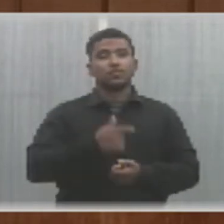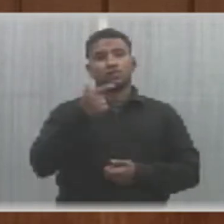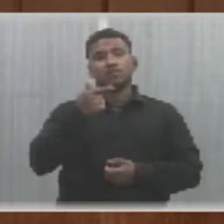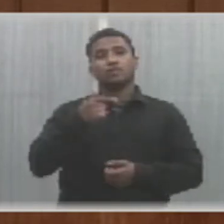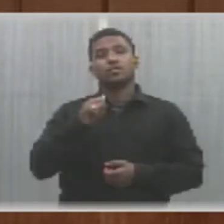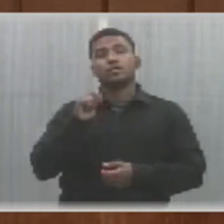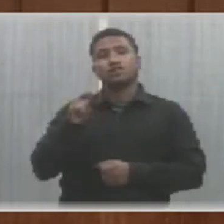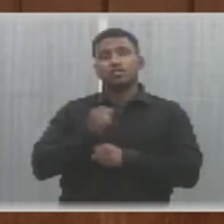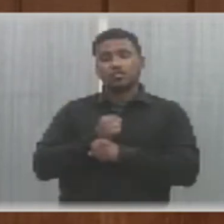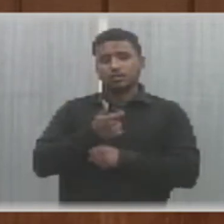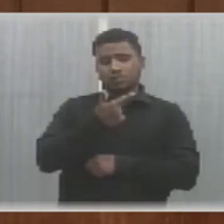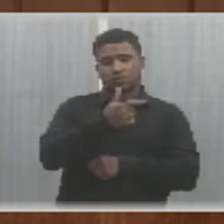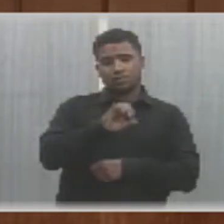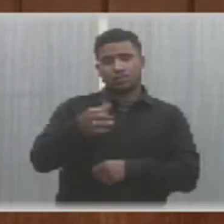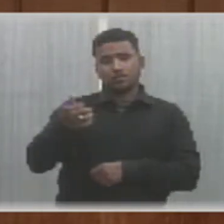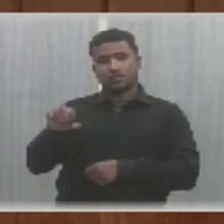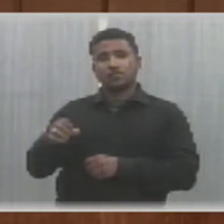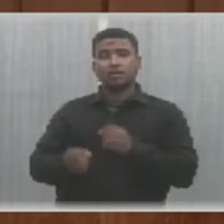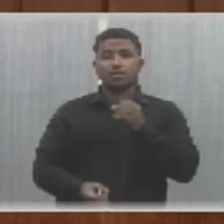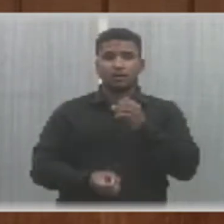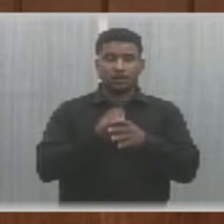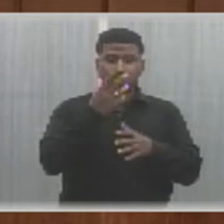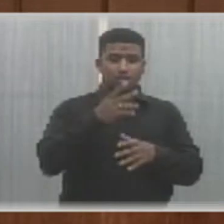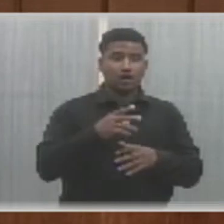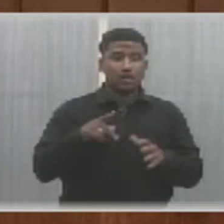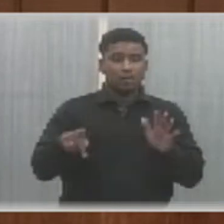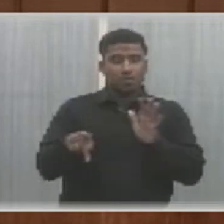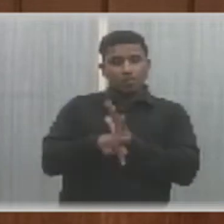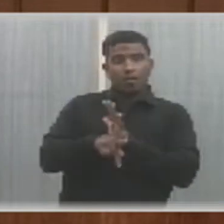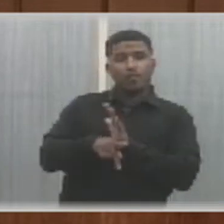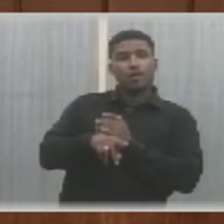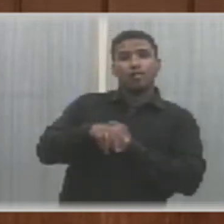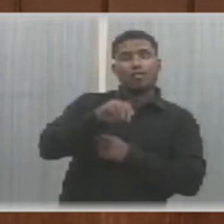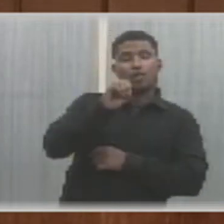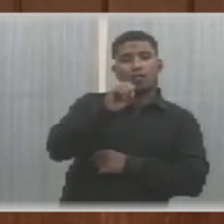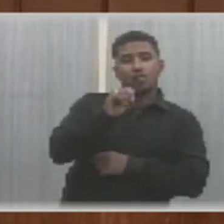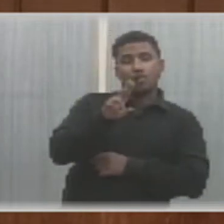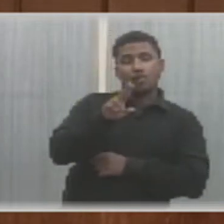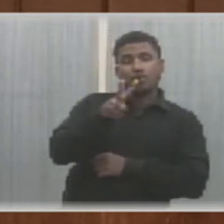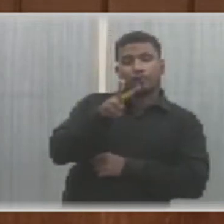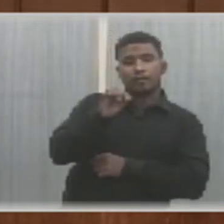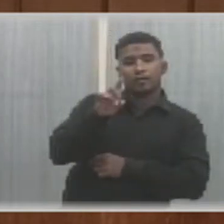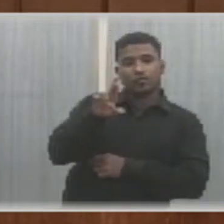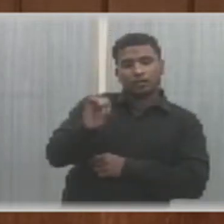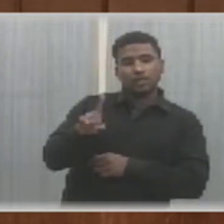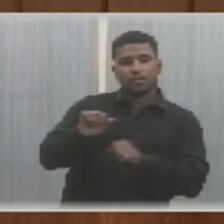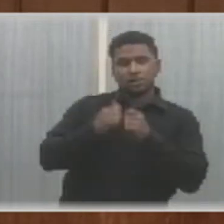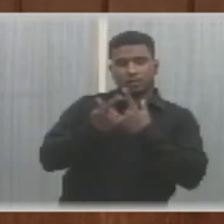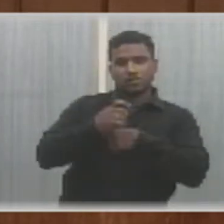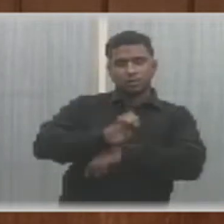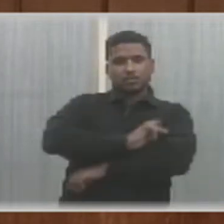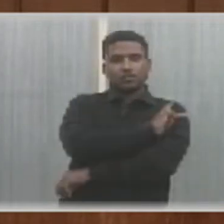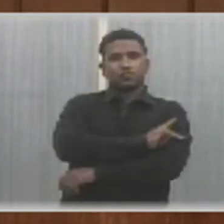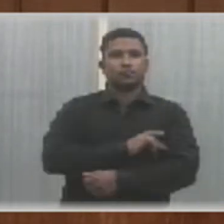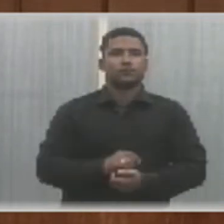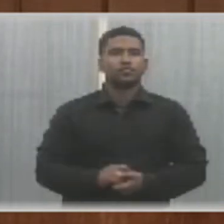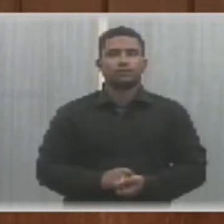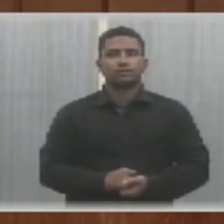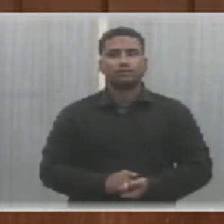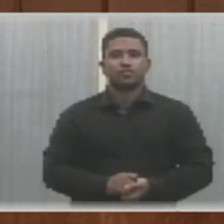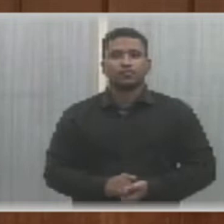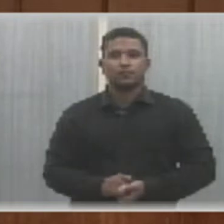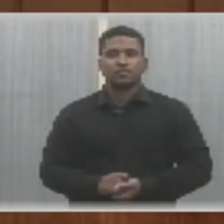abril de 2019, que cria a ouvidoria parlamentar da Assembleia Legislativa do Estado do Piauí. Aprovados em primeira discussão e votação, em regime normal pela